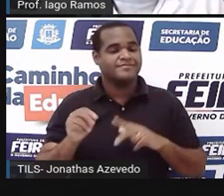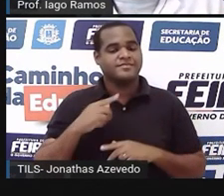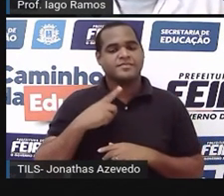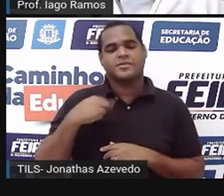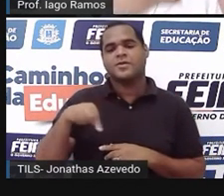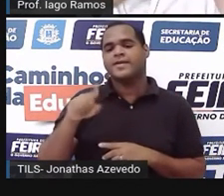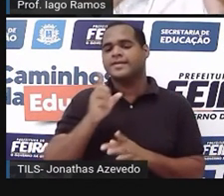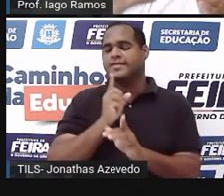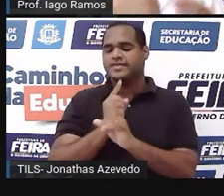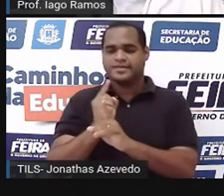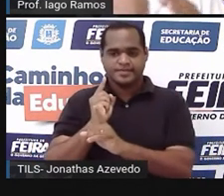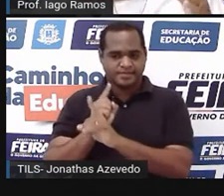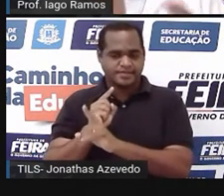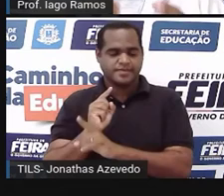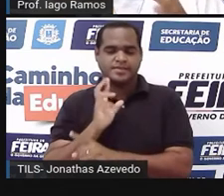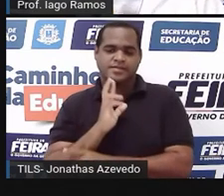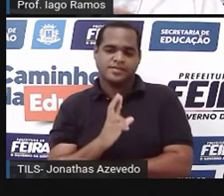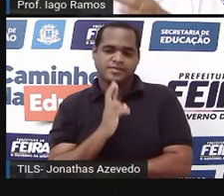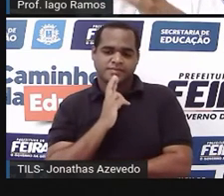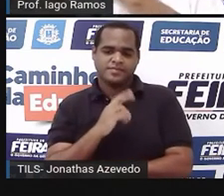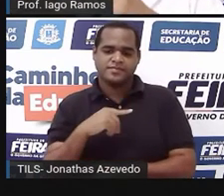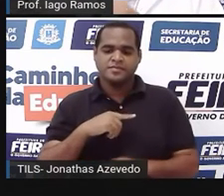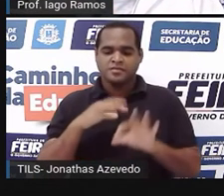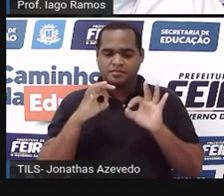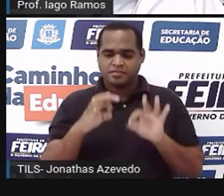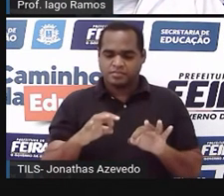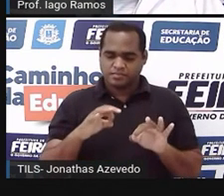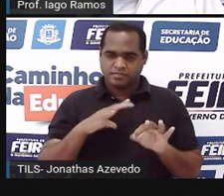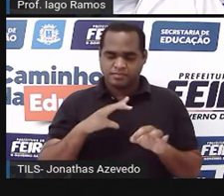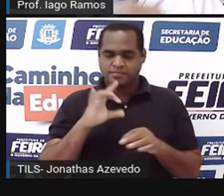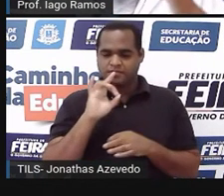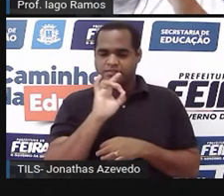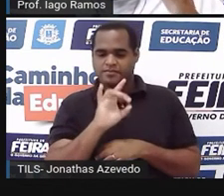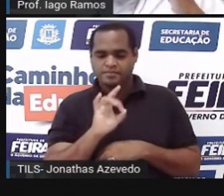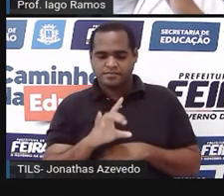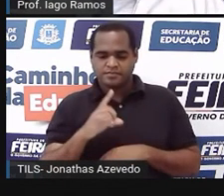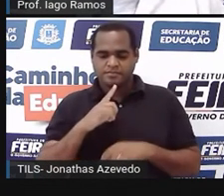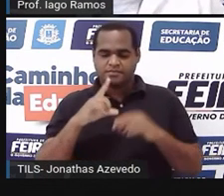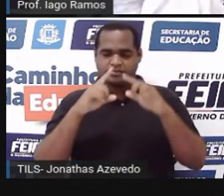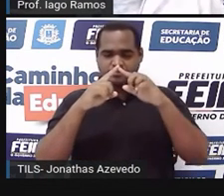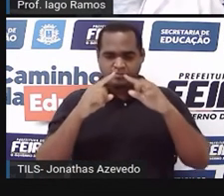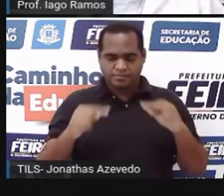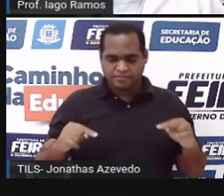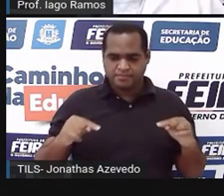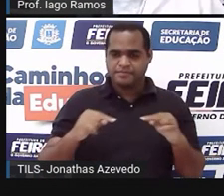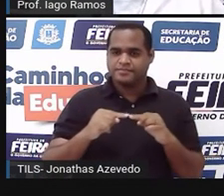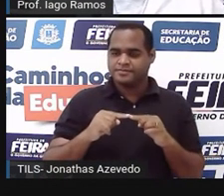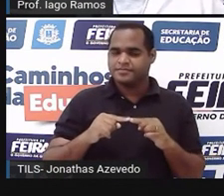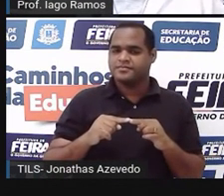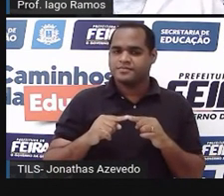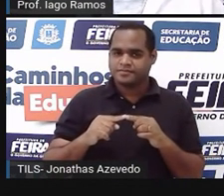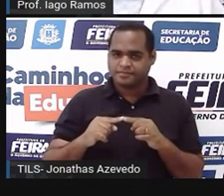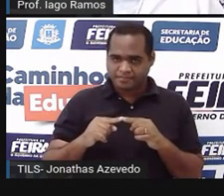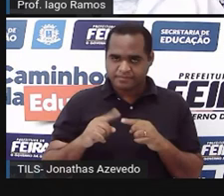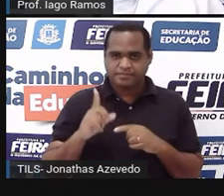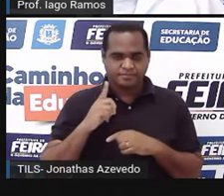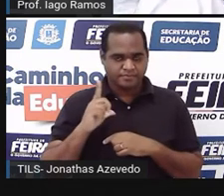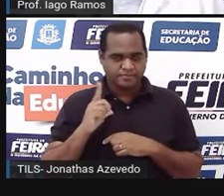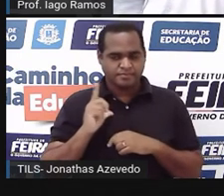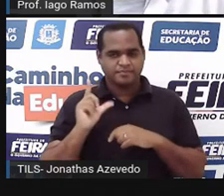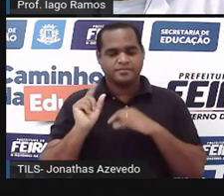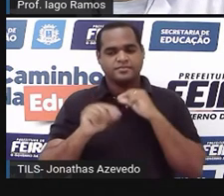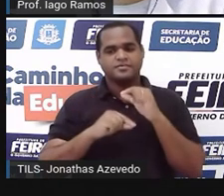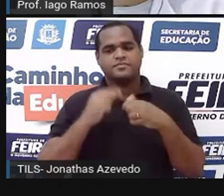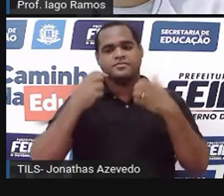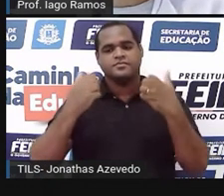gente encontrou para cada um desses triângulos. E pense na pergunta, a pergunta é, o que